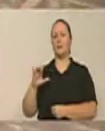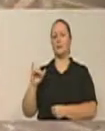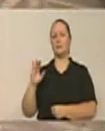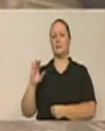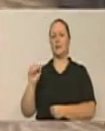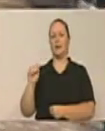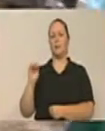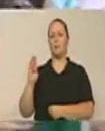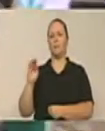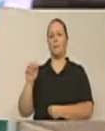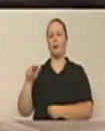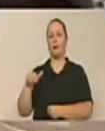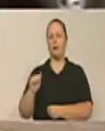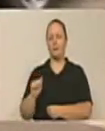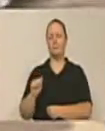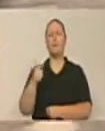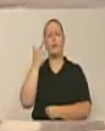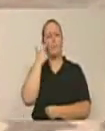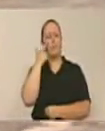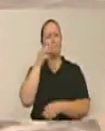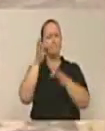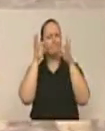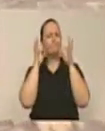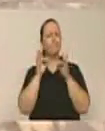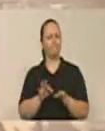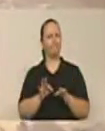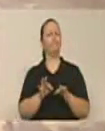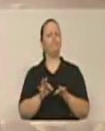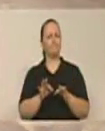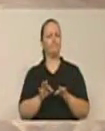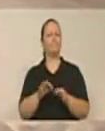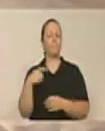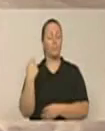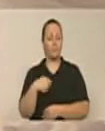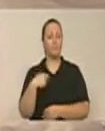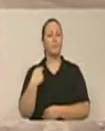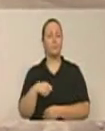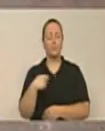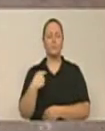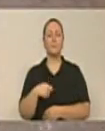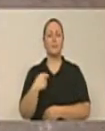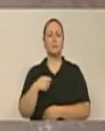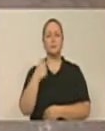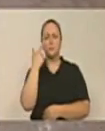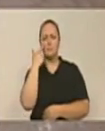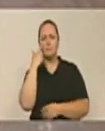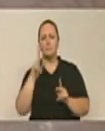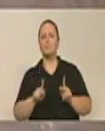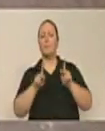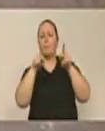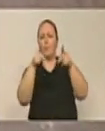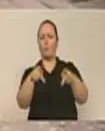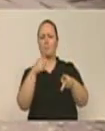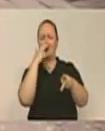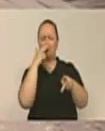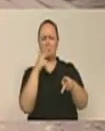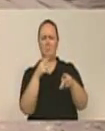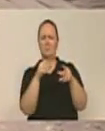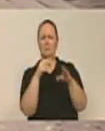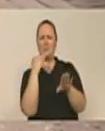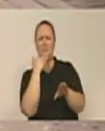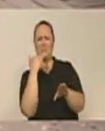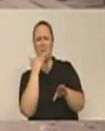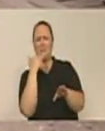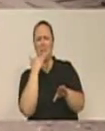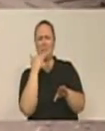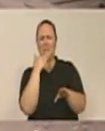A gente pode ver, realmente, a necessidade. Olha lá, o ônibus passa lá por aquela ponte de madeira precária, e dá acesso